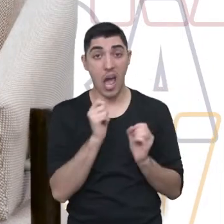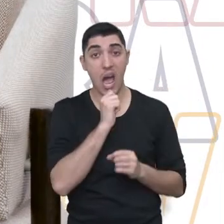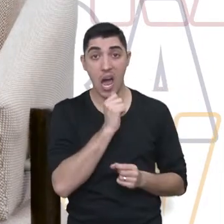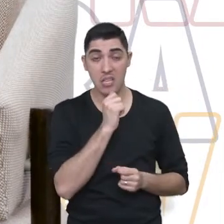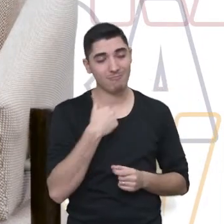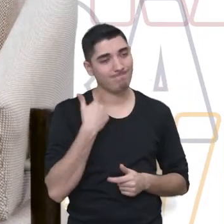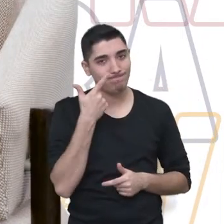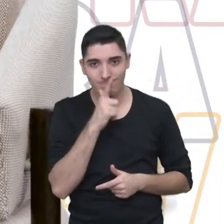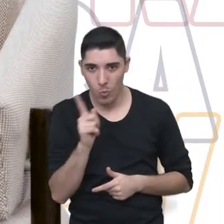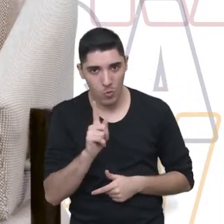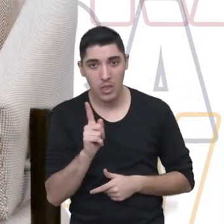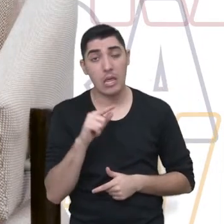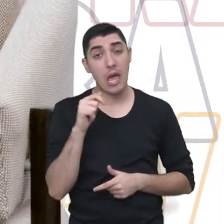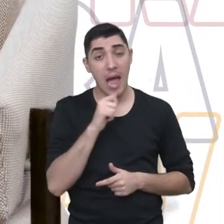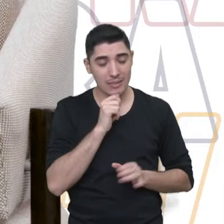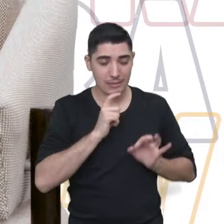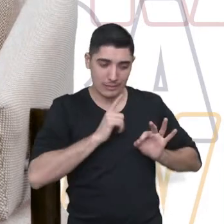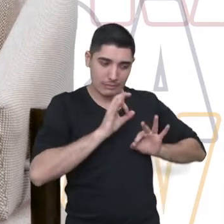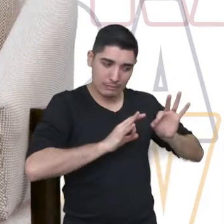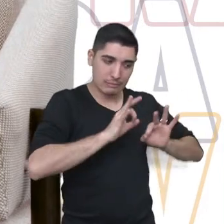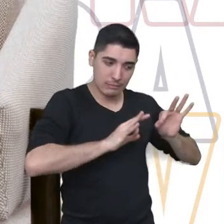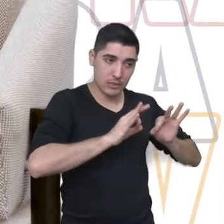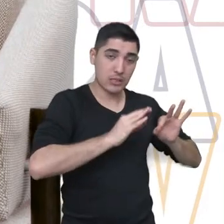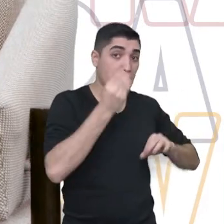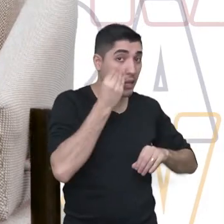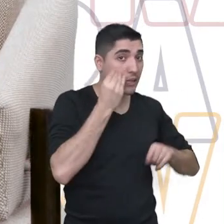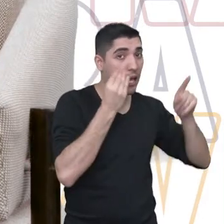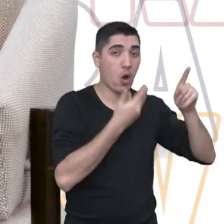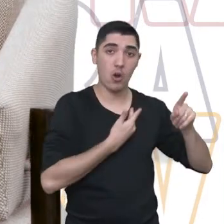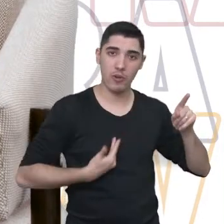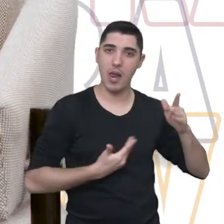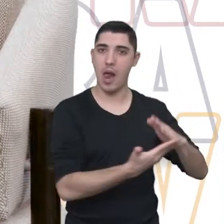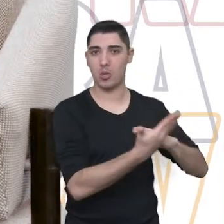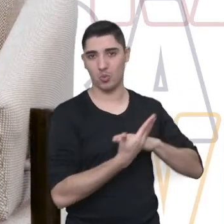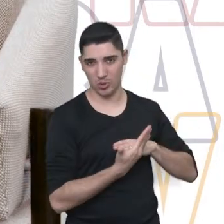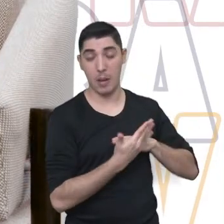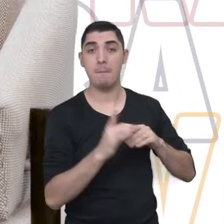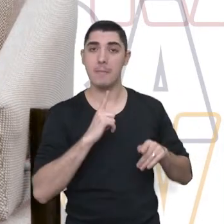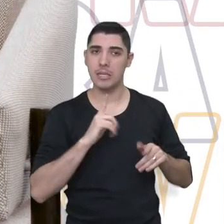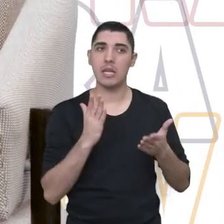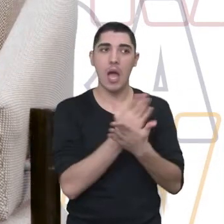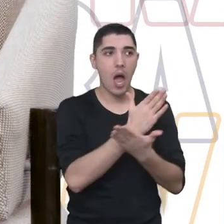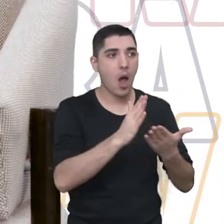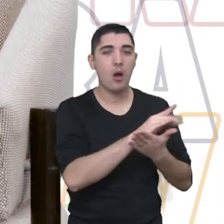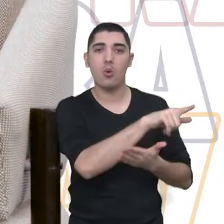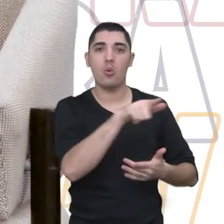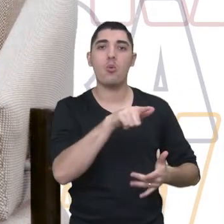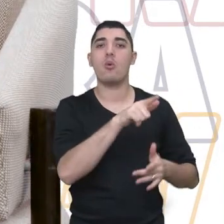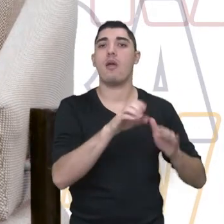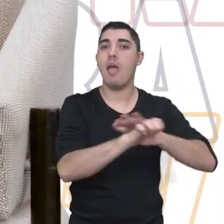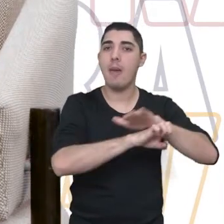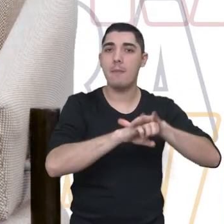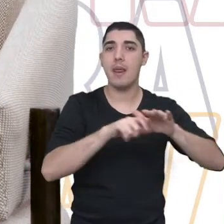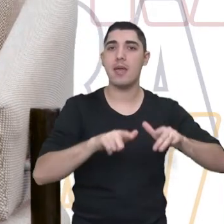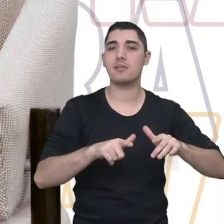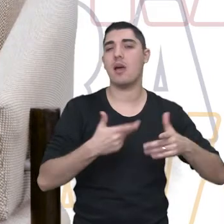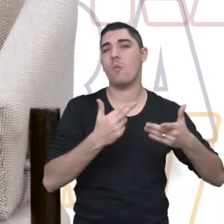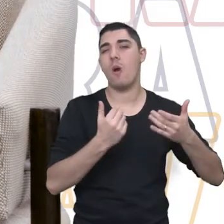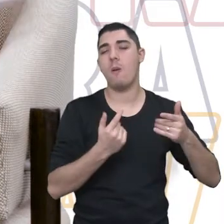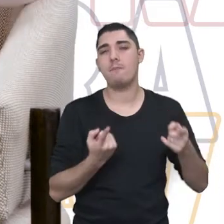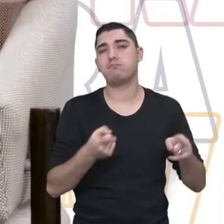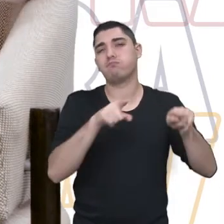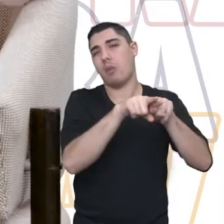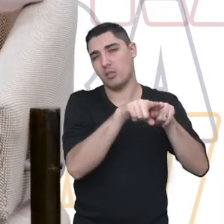não conseguimos ainda, né? A gente está batalhando para isso, mas nós temos alguns parceiros que nos ajudam, né?